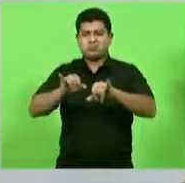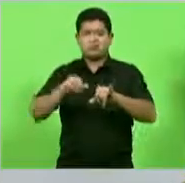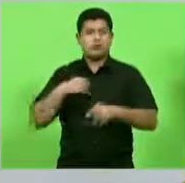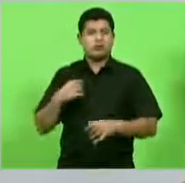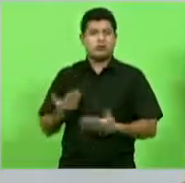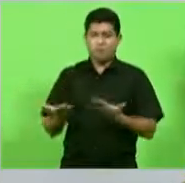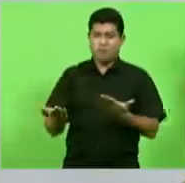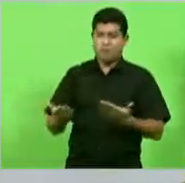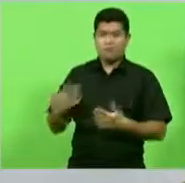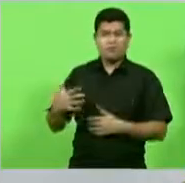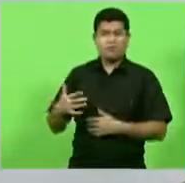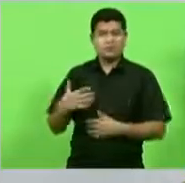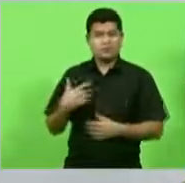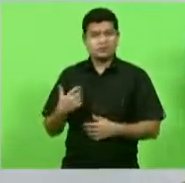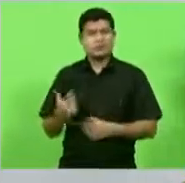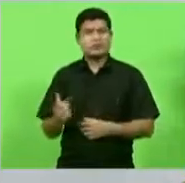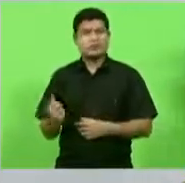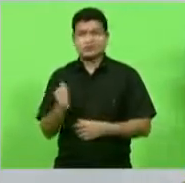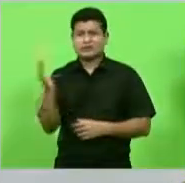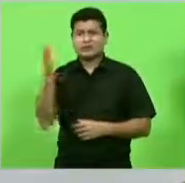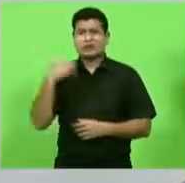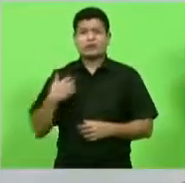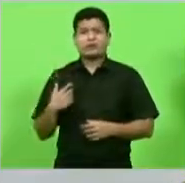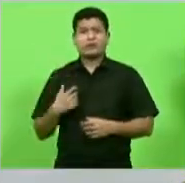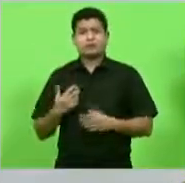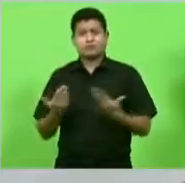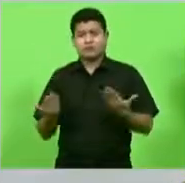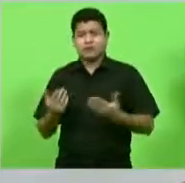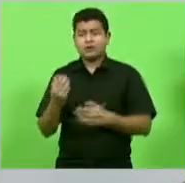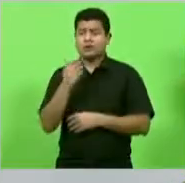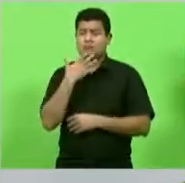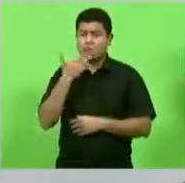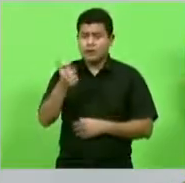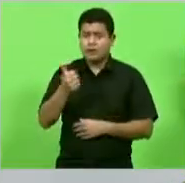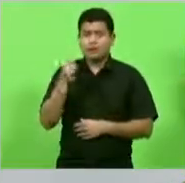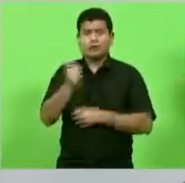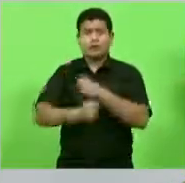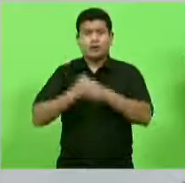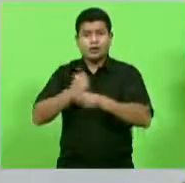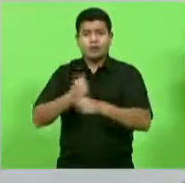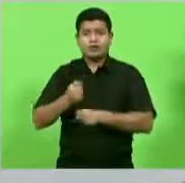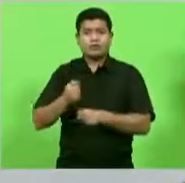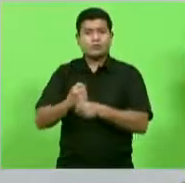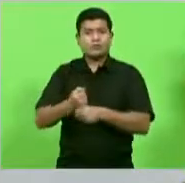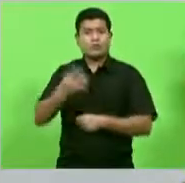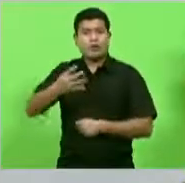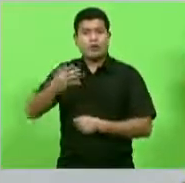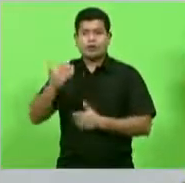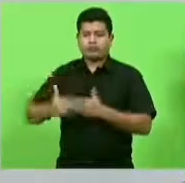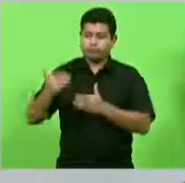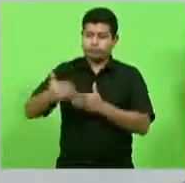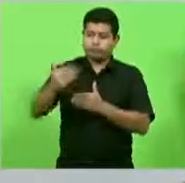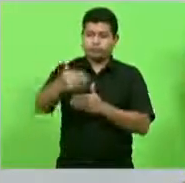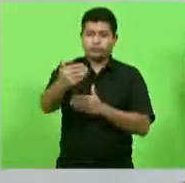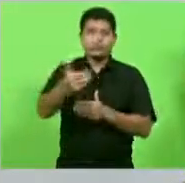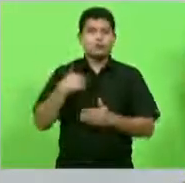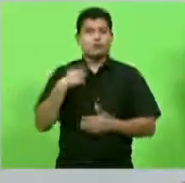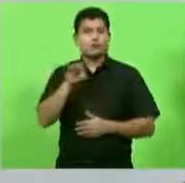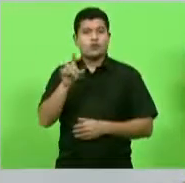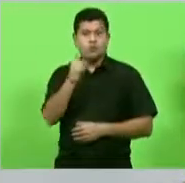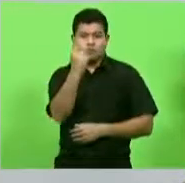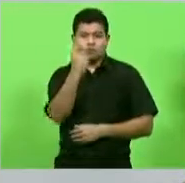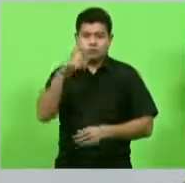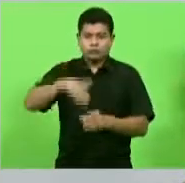5 em 5 anos em 6 em 6 anos ou que 4 em 4 anos mas que a gente possa economizar os cofres públicos para que a coisa não